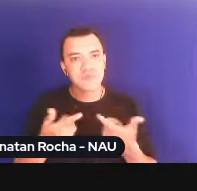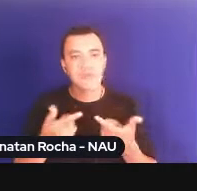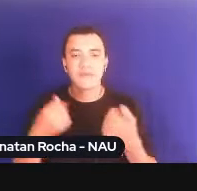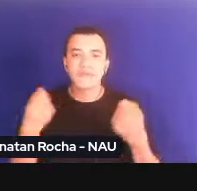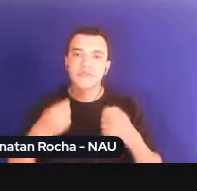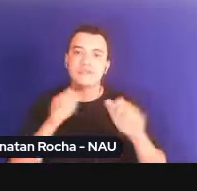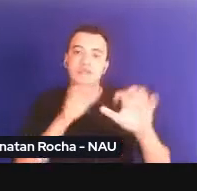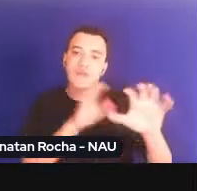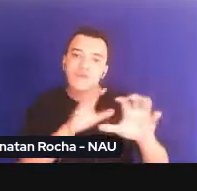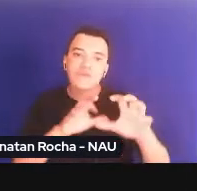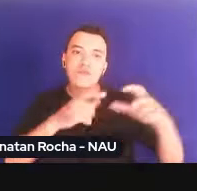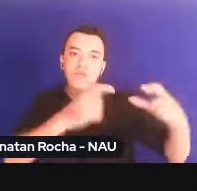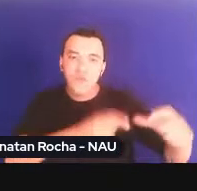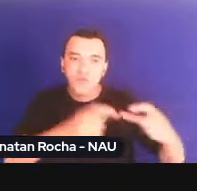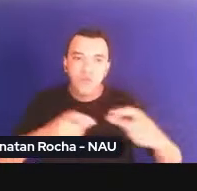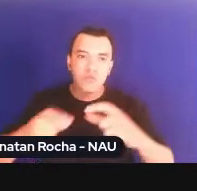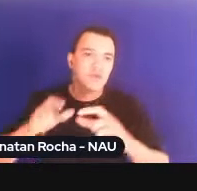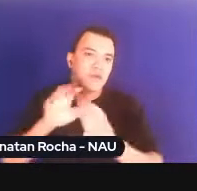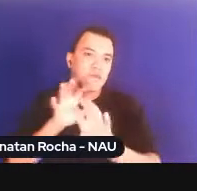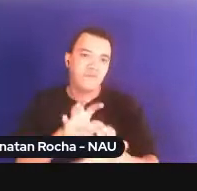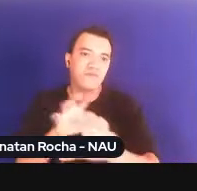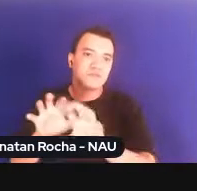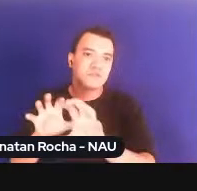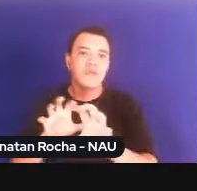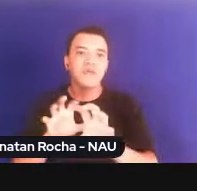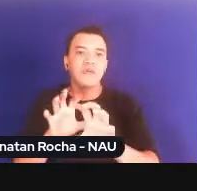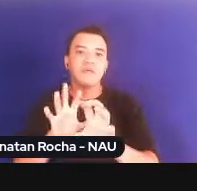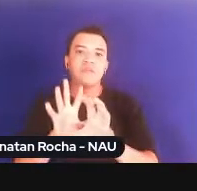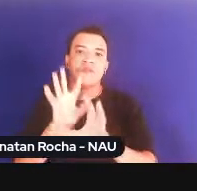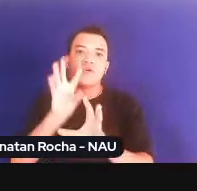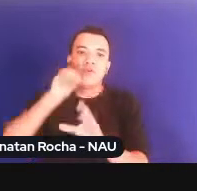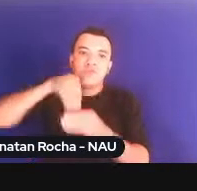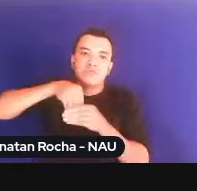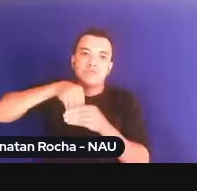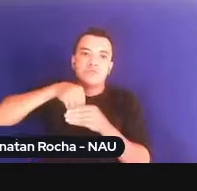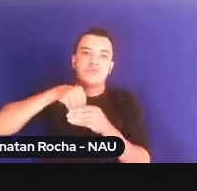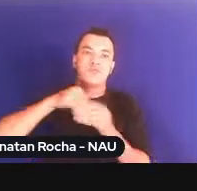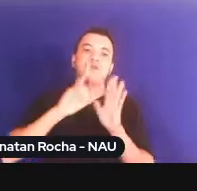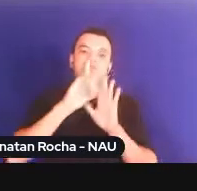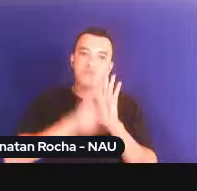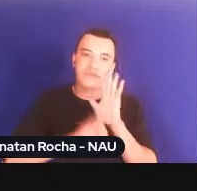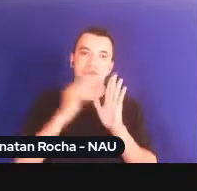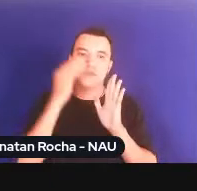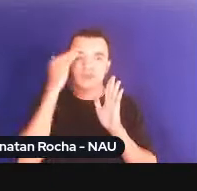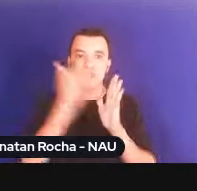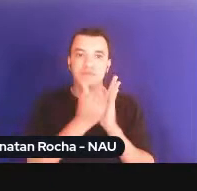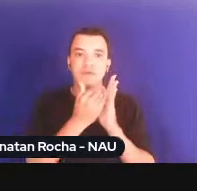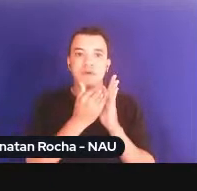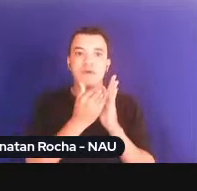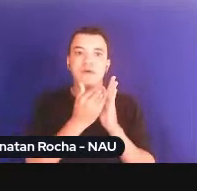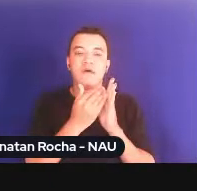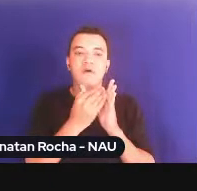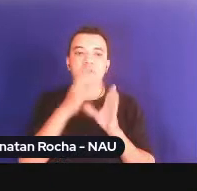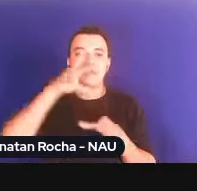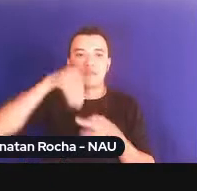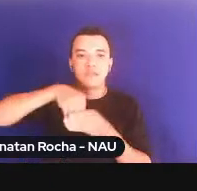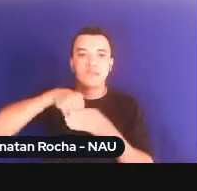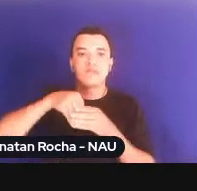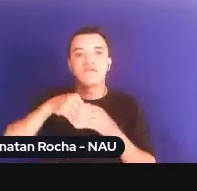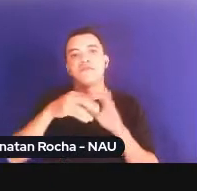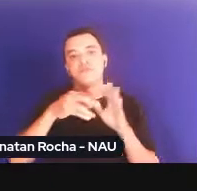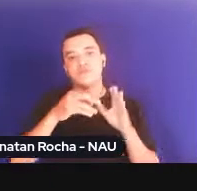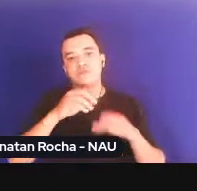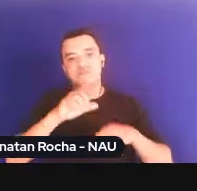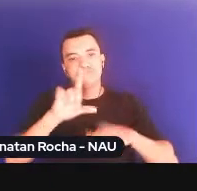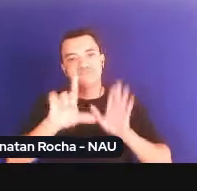a partir de uma internalização de direitos no âmbito dos ordenamentos domésticos. A DUDH é,